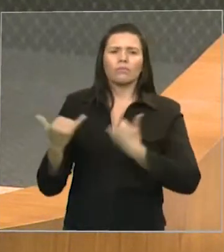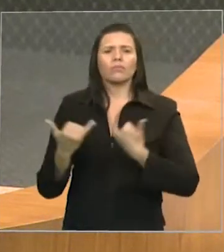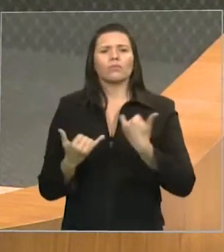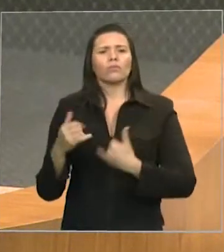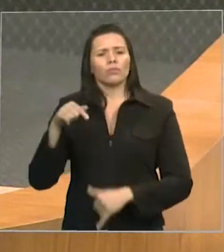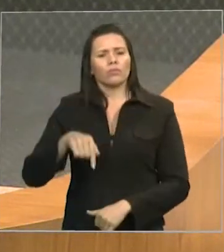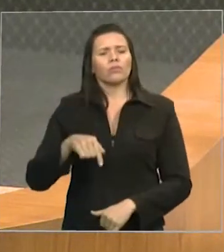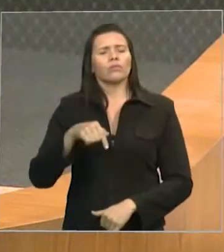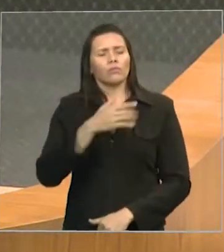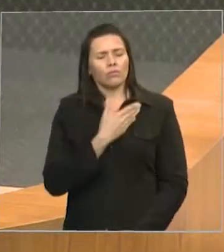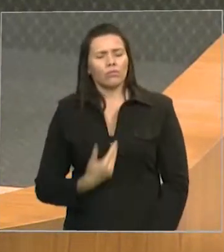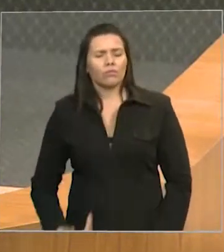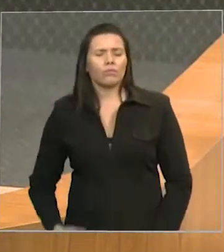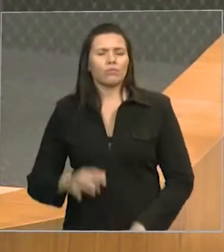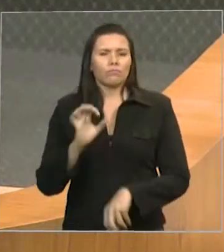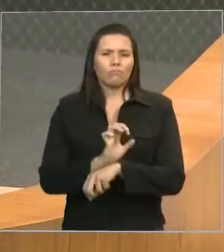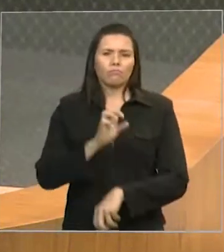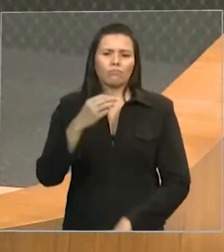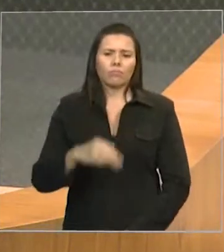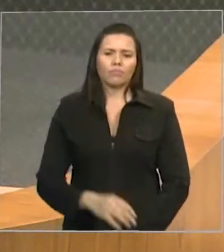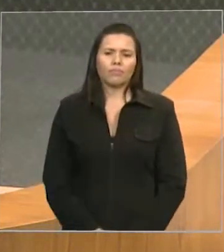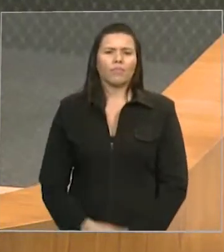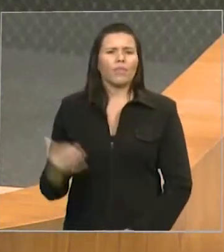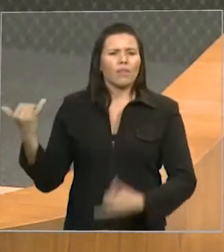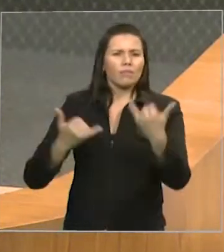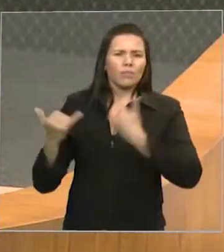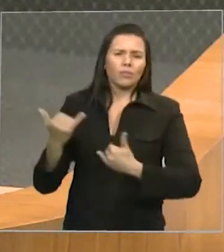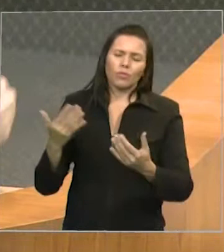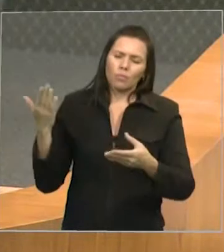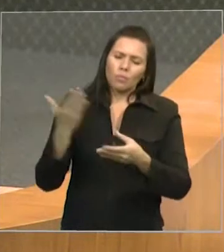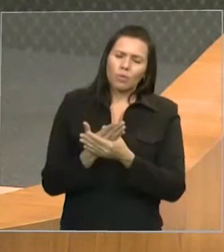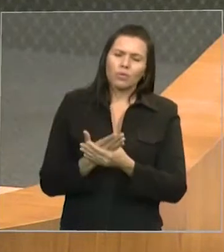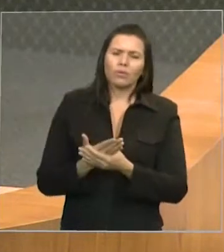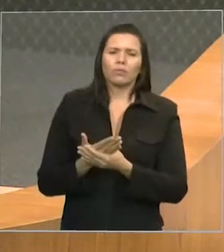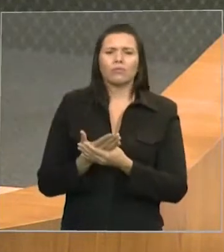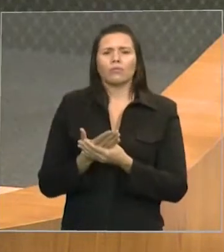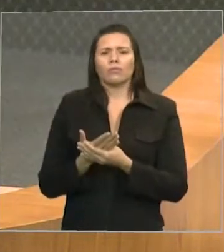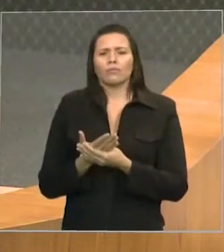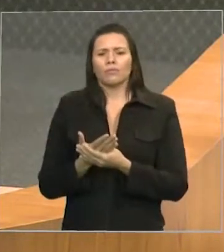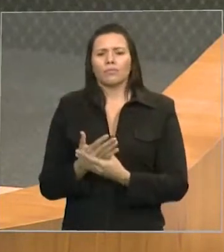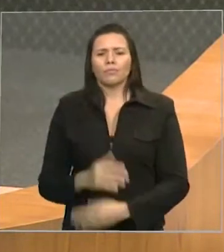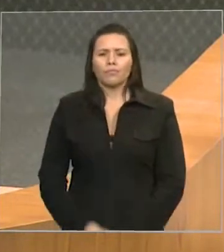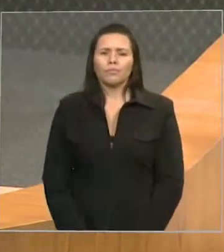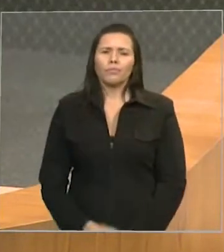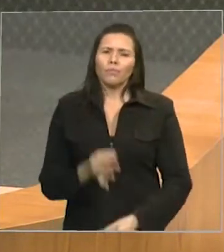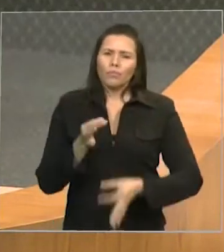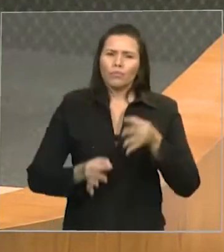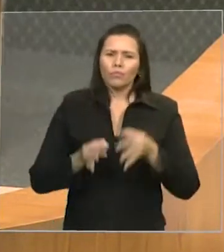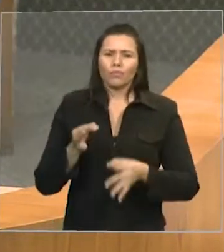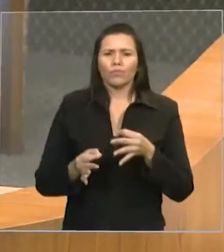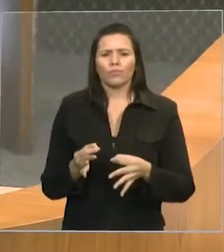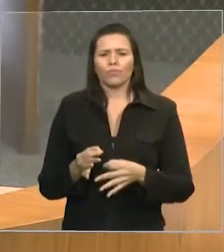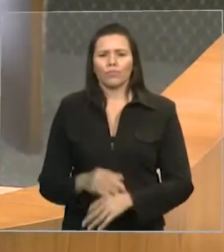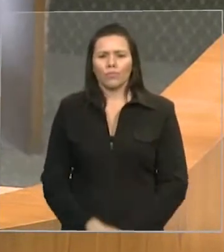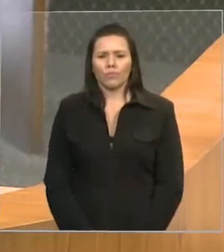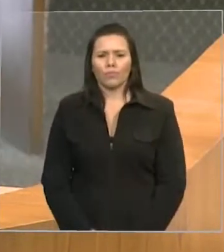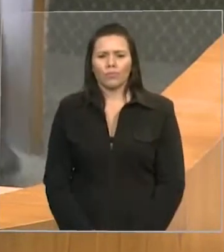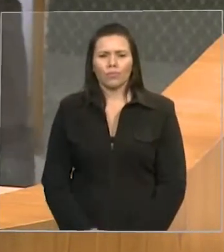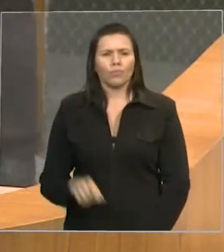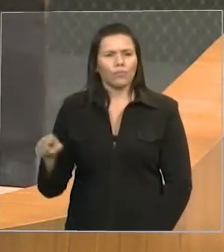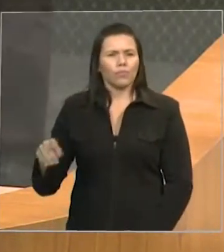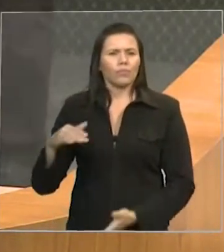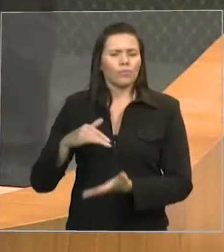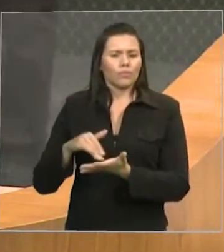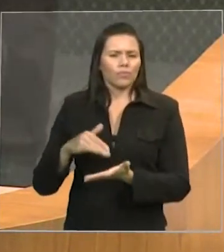informações dos processos judiciais que essa secretaria impetrou